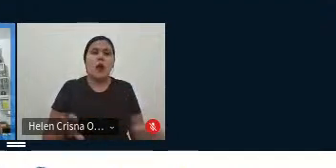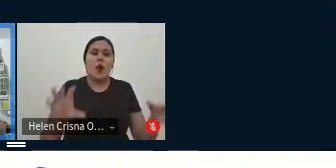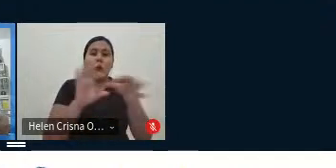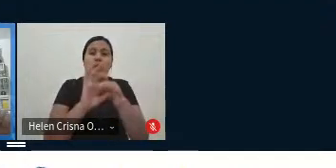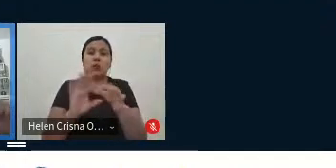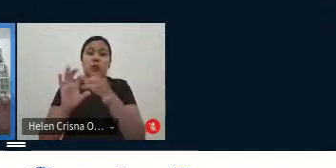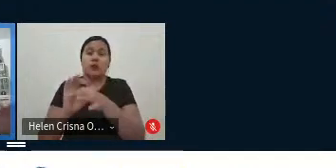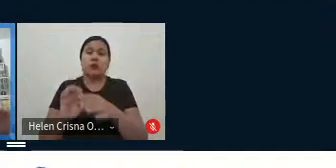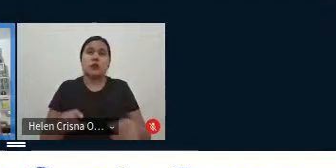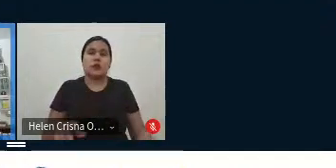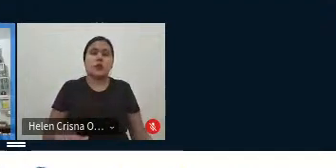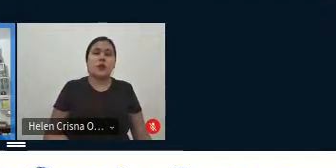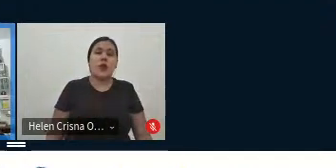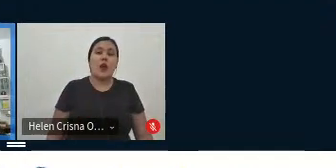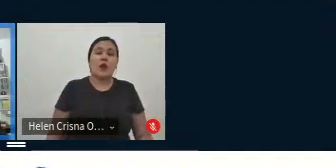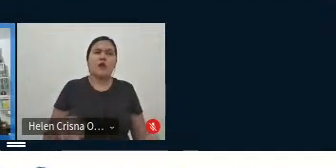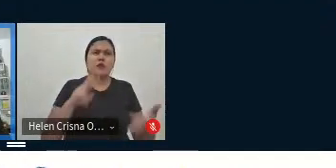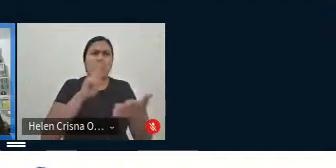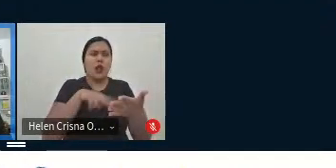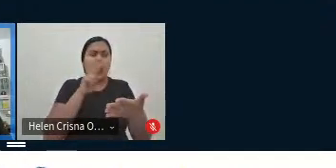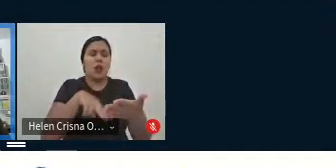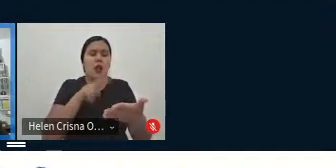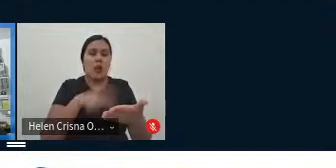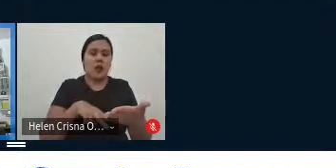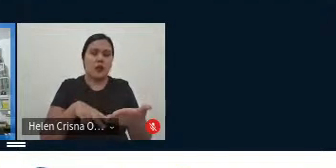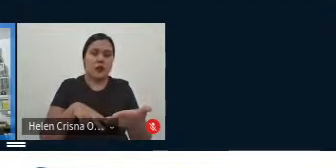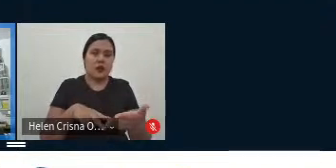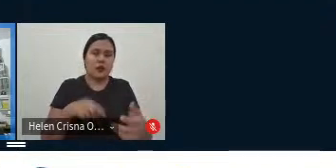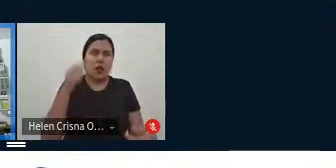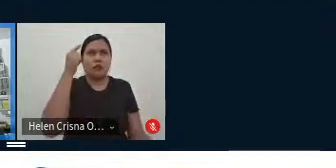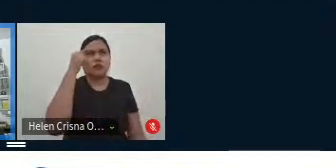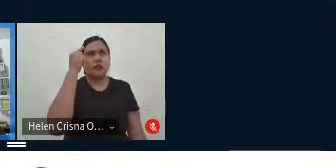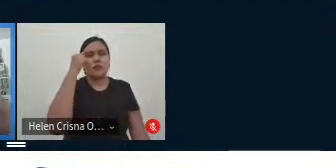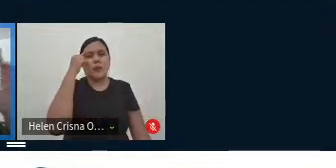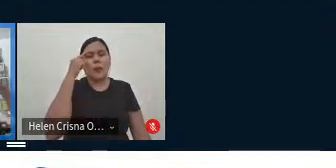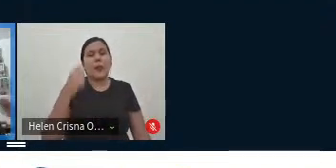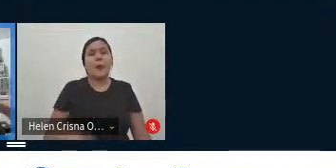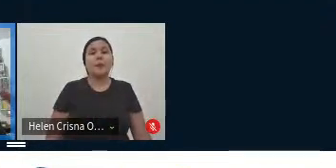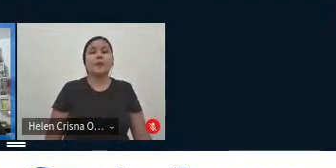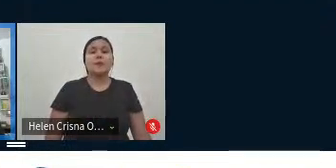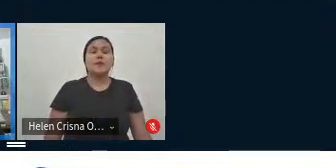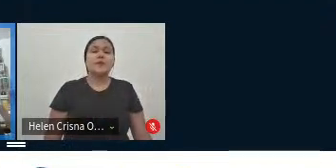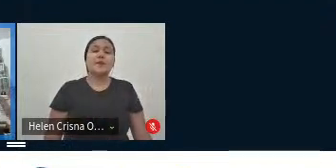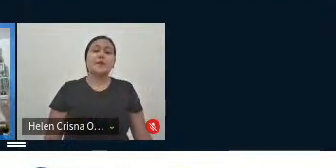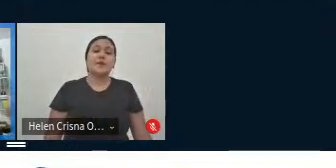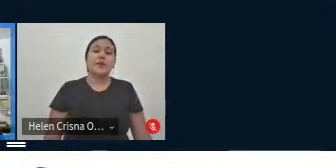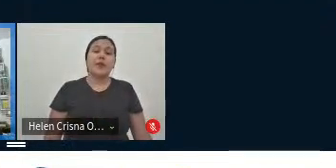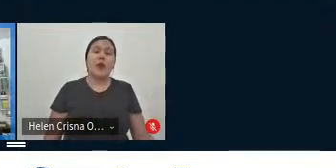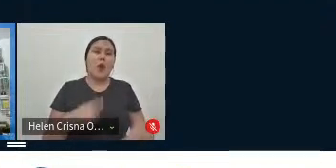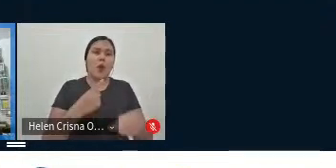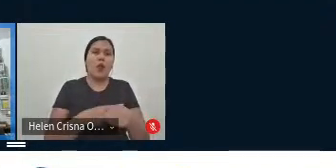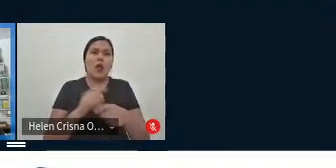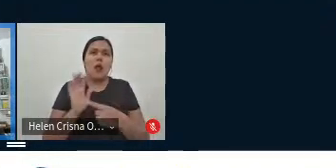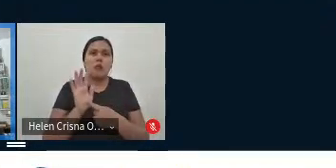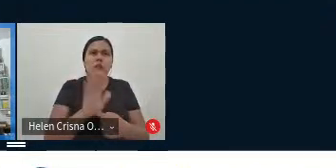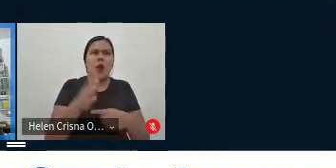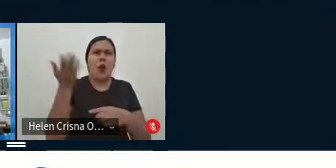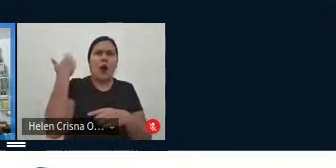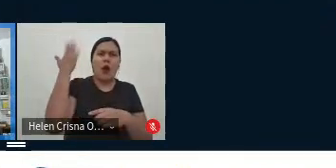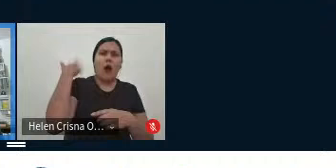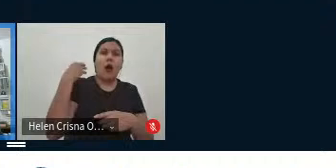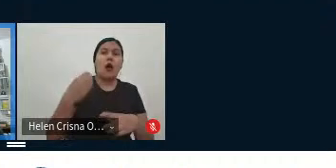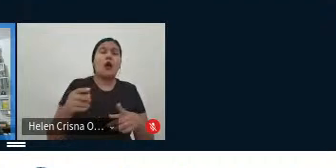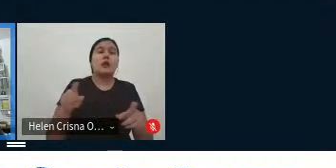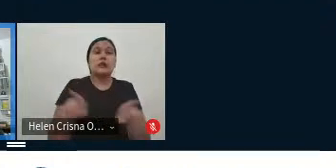maneira, assim, por exemplo, quando você está lendo, você tem a ideia, né? de que o tempo apresentado no passado está no